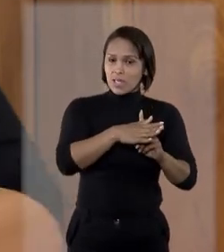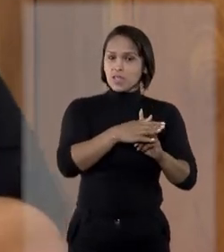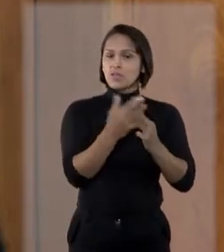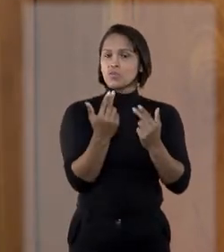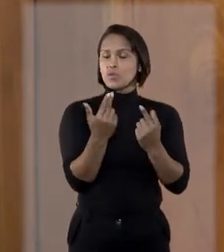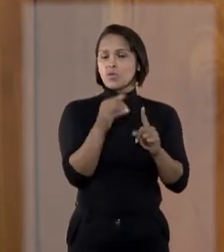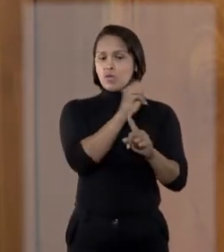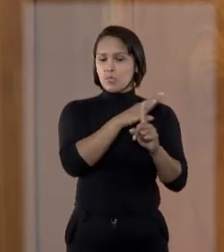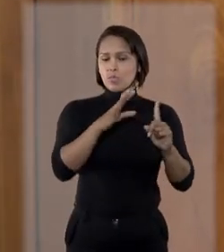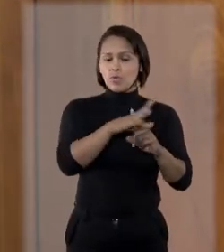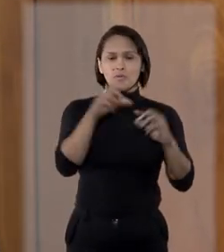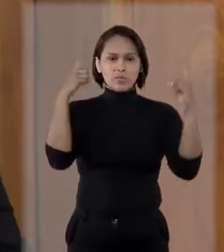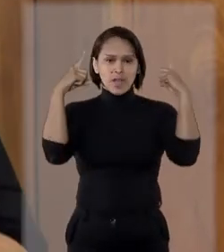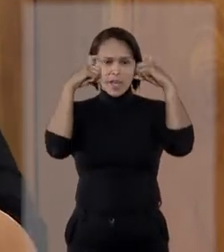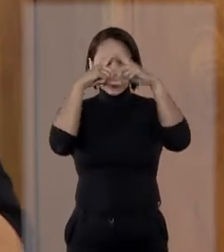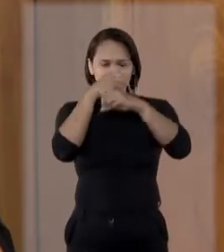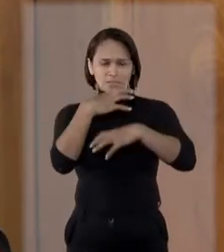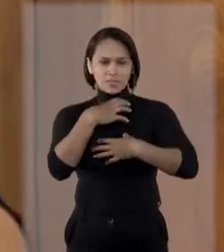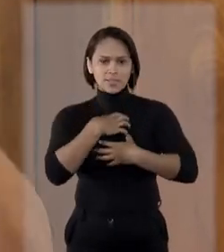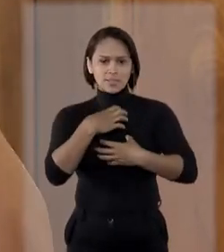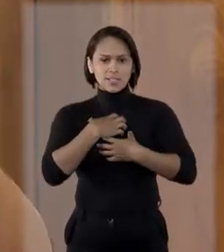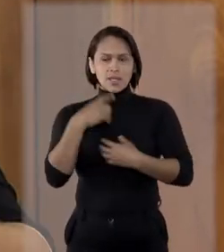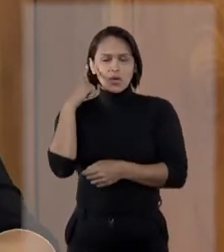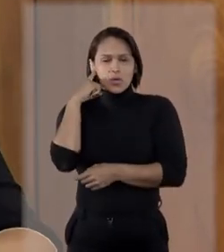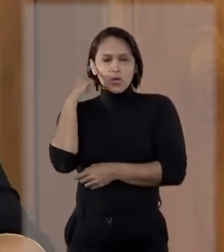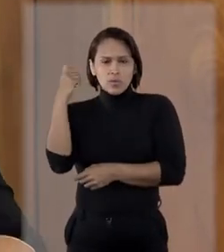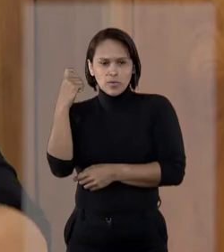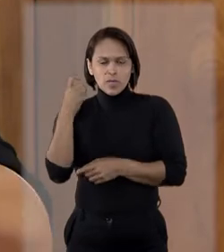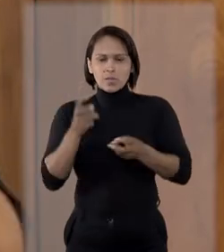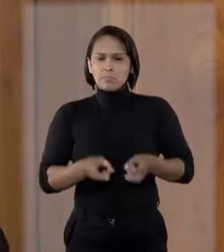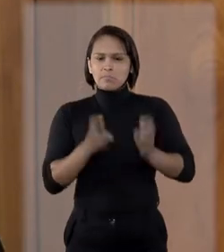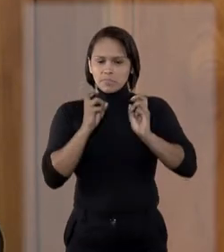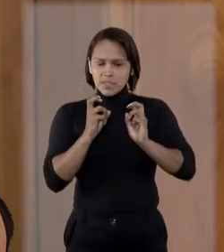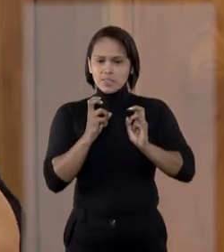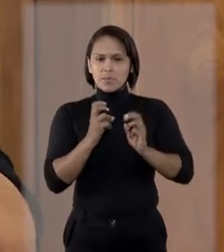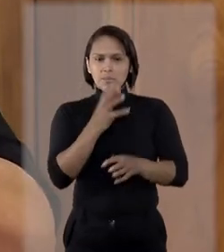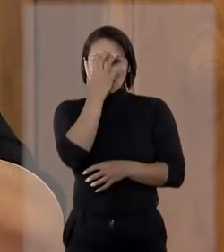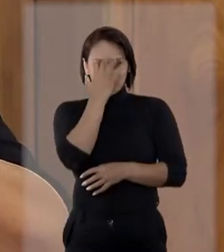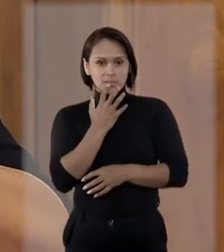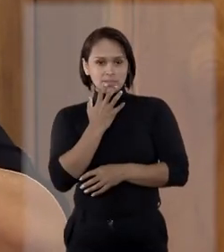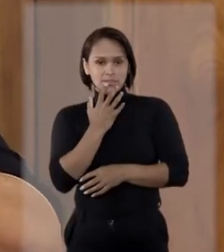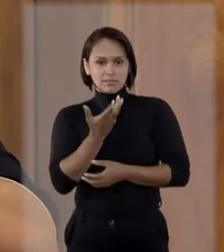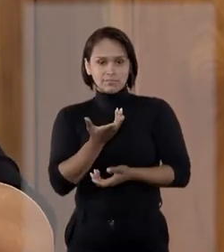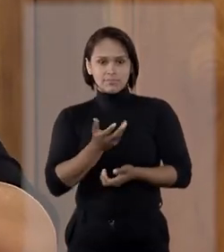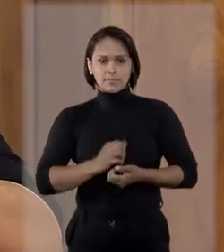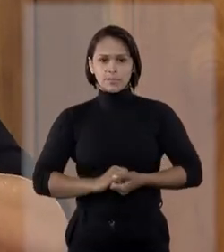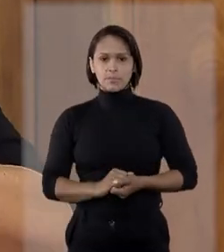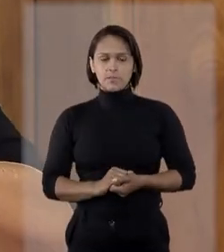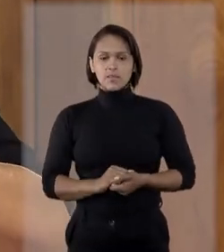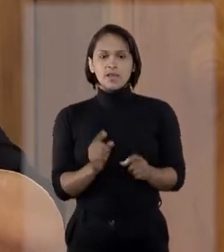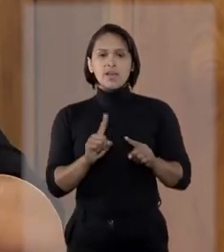sou povo, é muito raro a gente sentir que está sendo ouvido, perceber que está havendo seriedade.